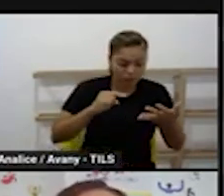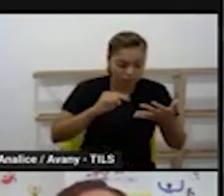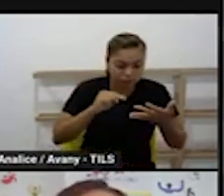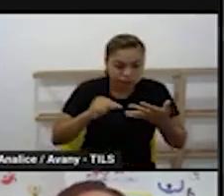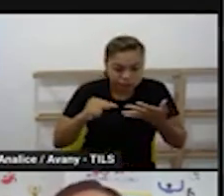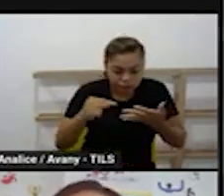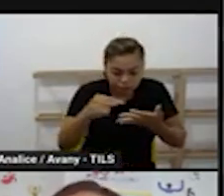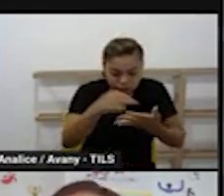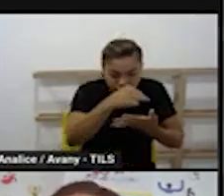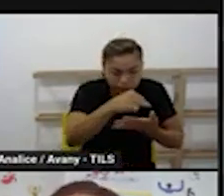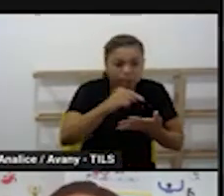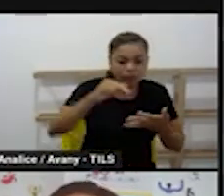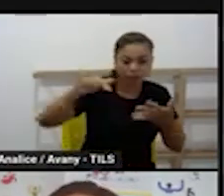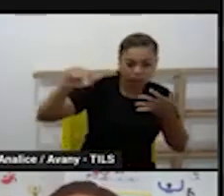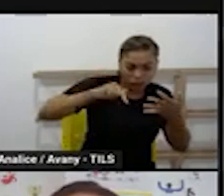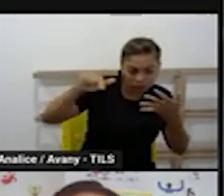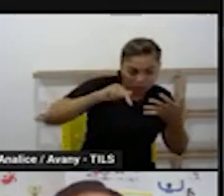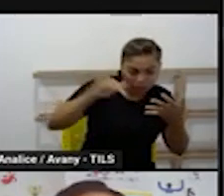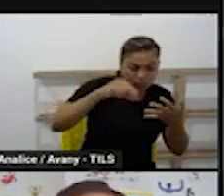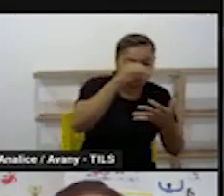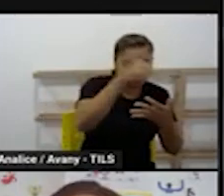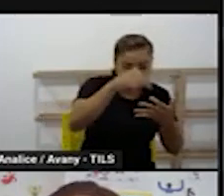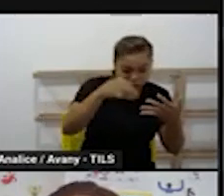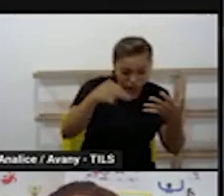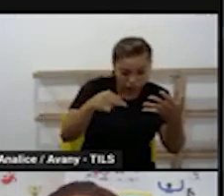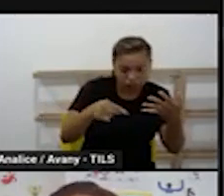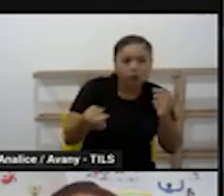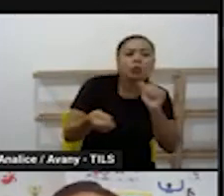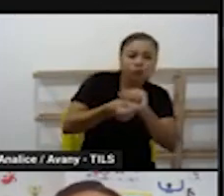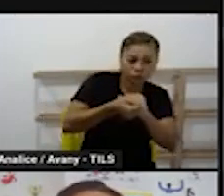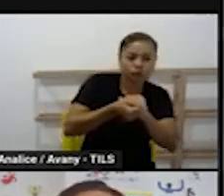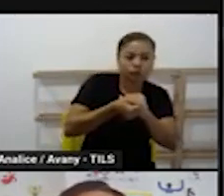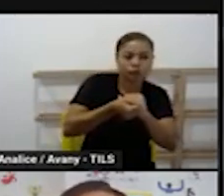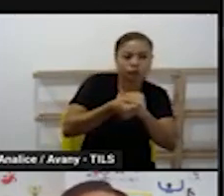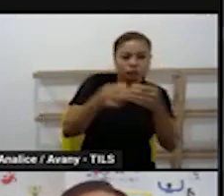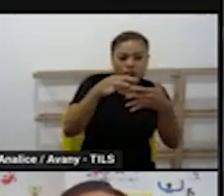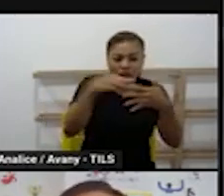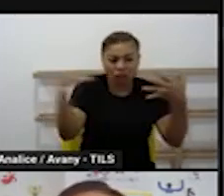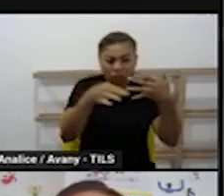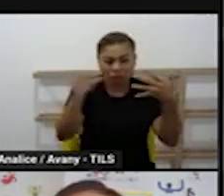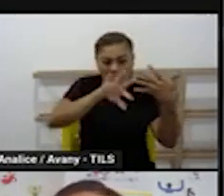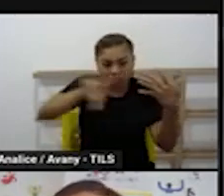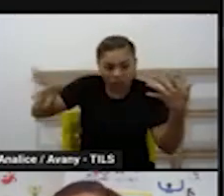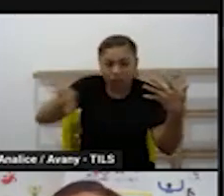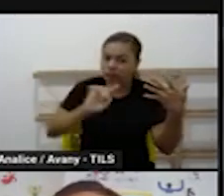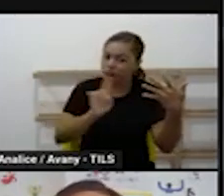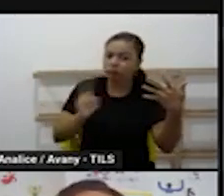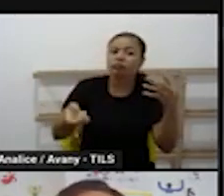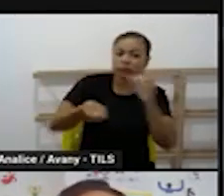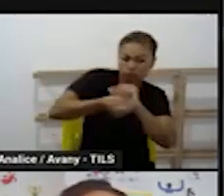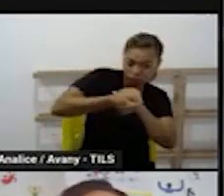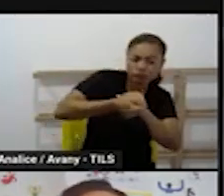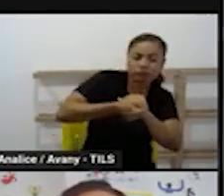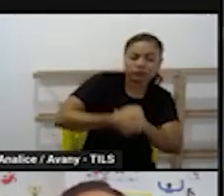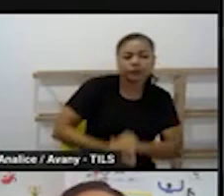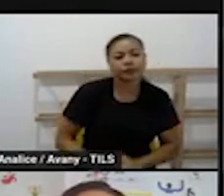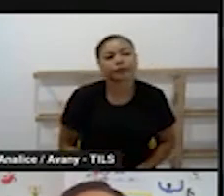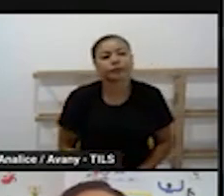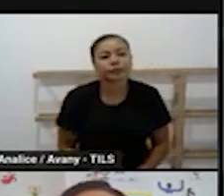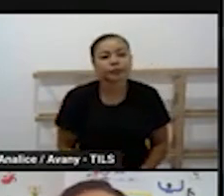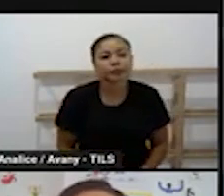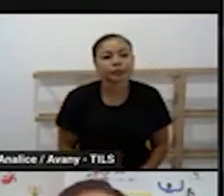promovendo experiências significativas na educação infantil. Então, a gente não vai separar. Isso eu quero que vocês fiquem bem claros, que na hora que a gente for